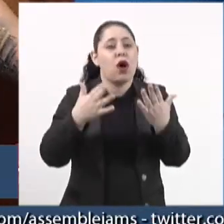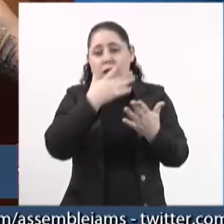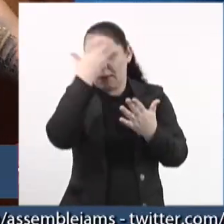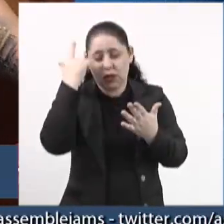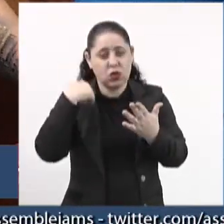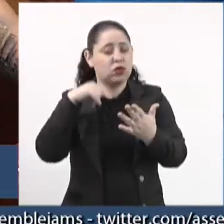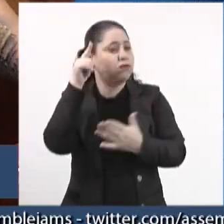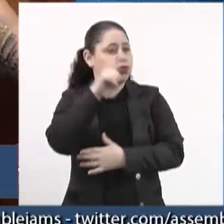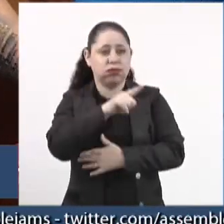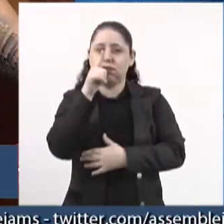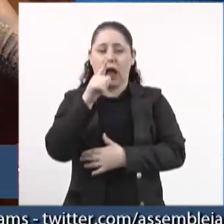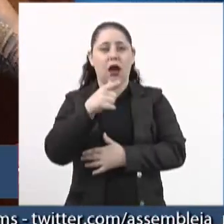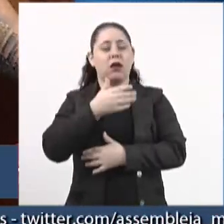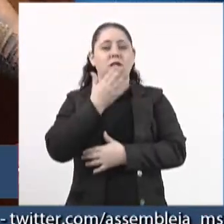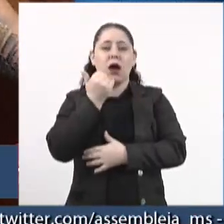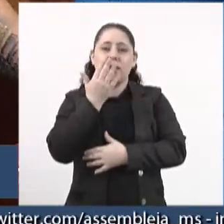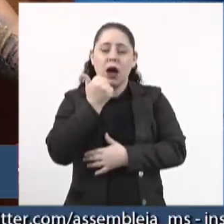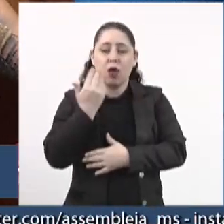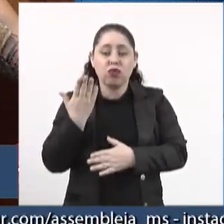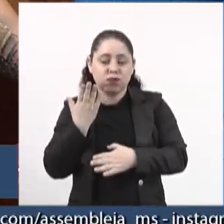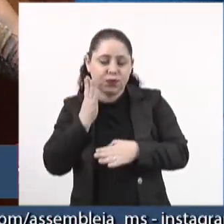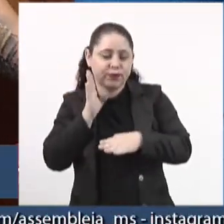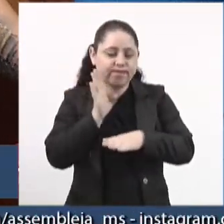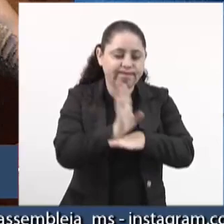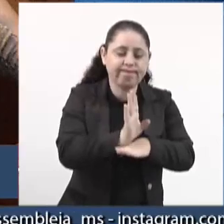paciente não consegue comer, nós auxiliamos.